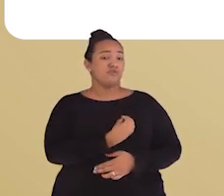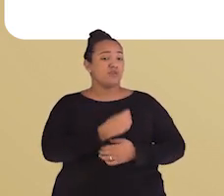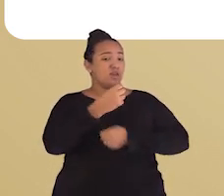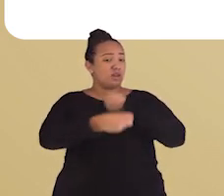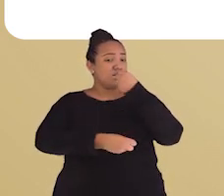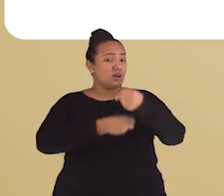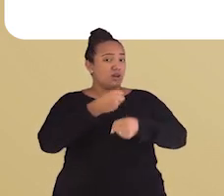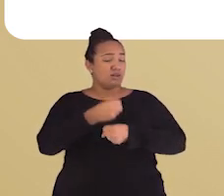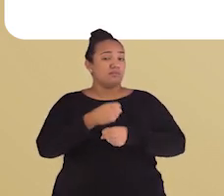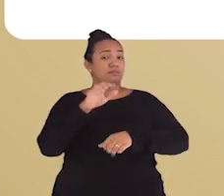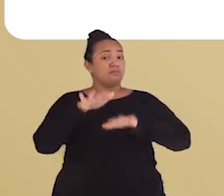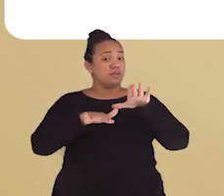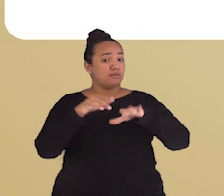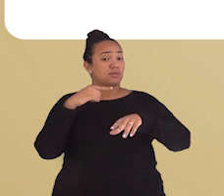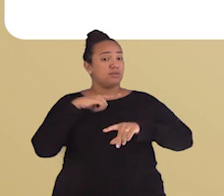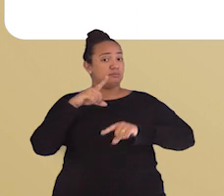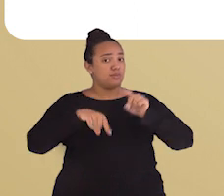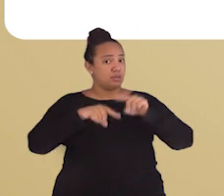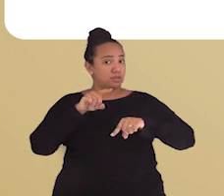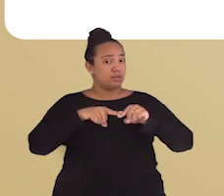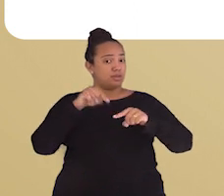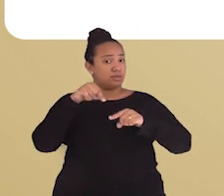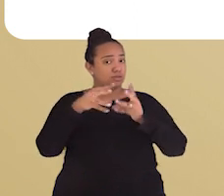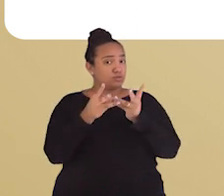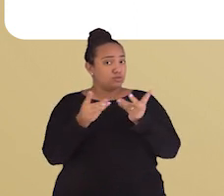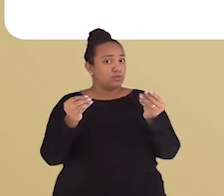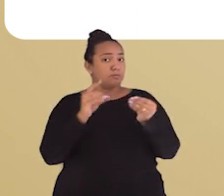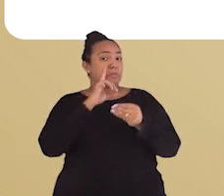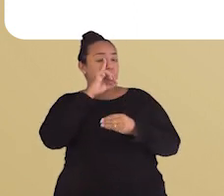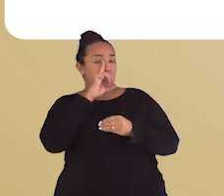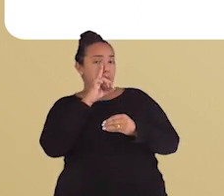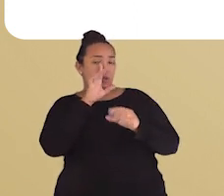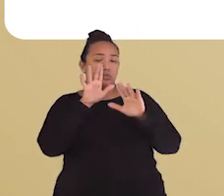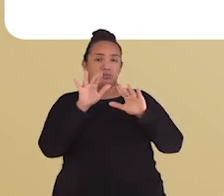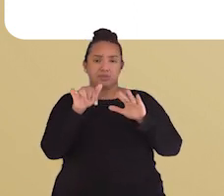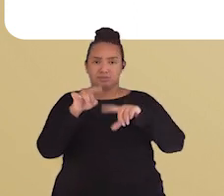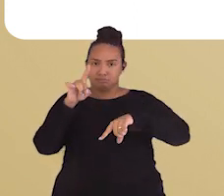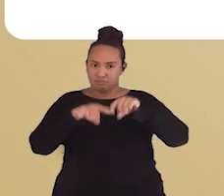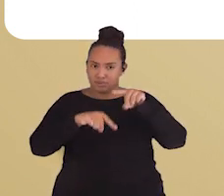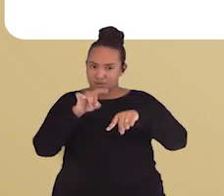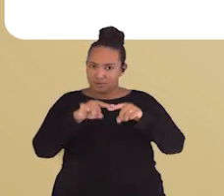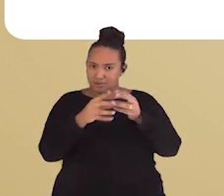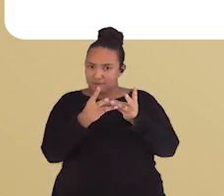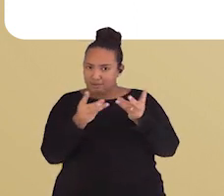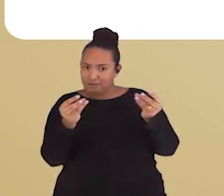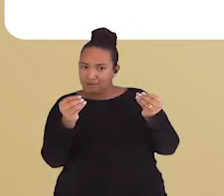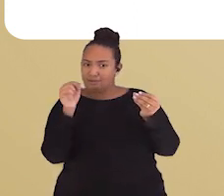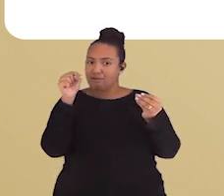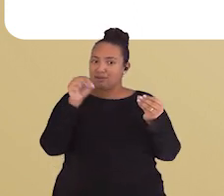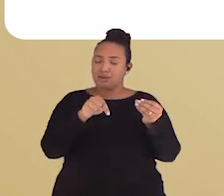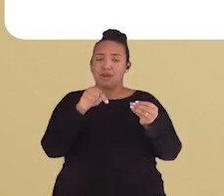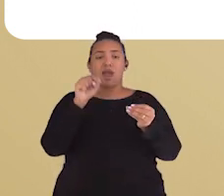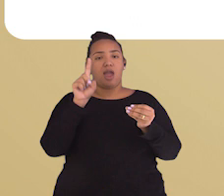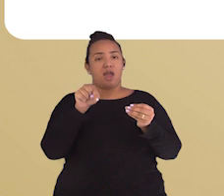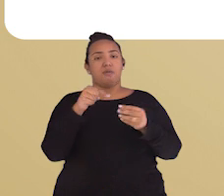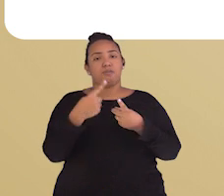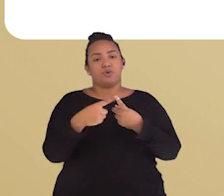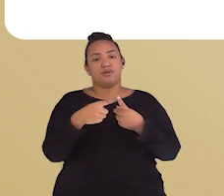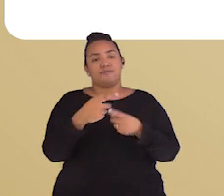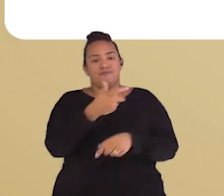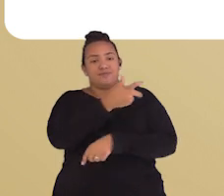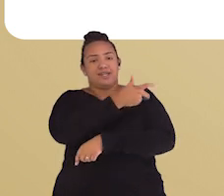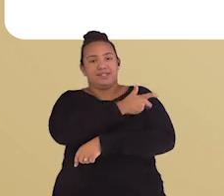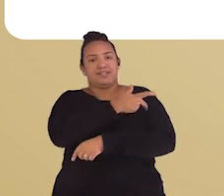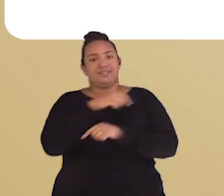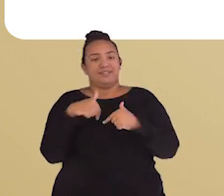os anos, mesmo contendo alguns ingredientes que podem ser bastante perigosos. Porém, esses ingredientes desagradáveis são o único motivo para